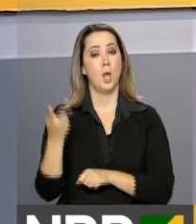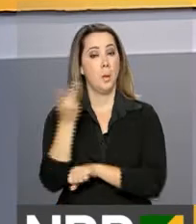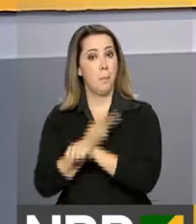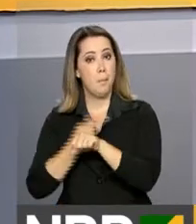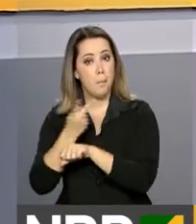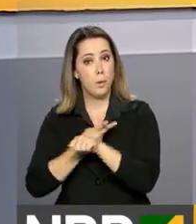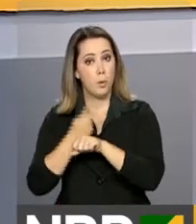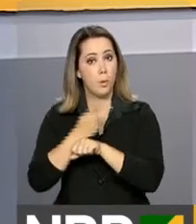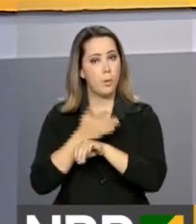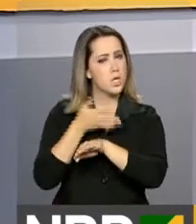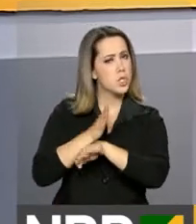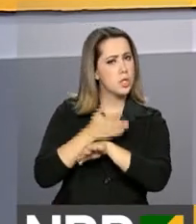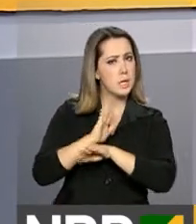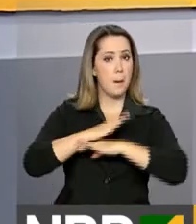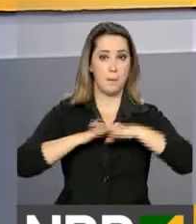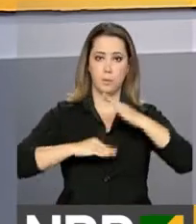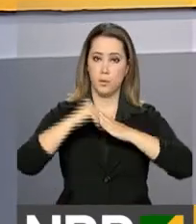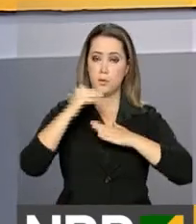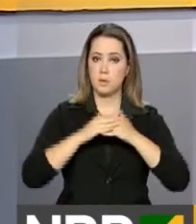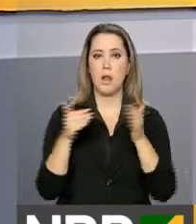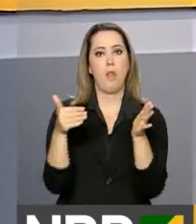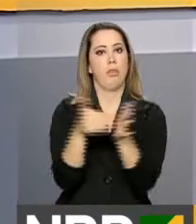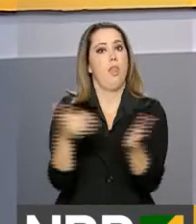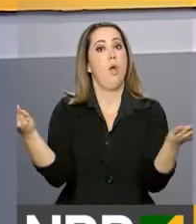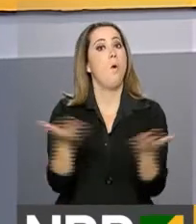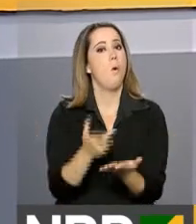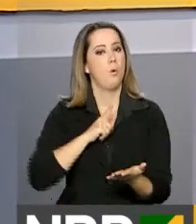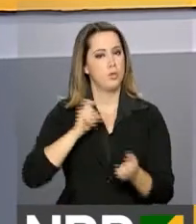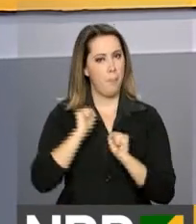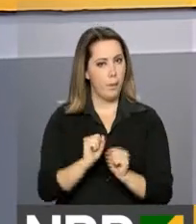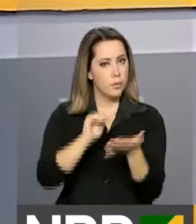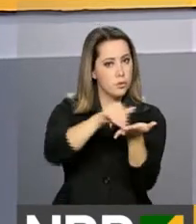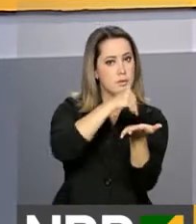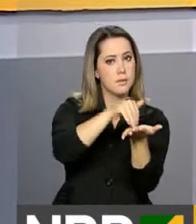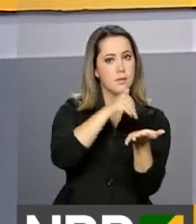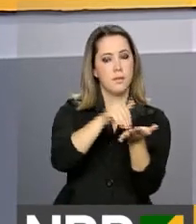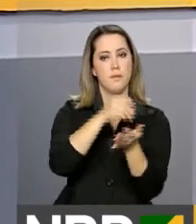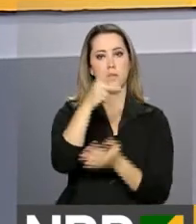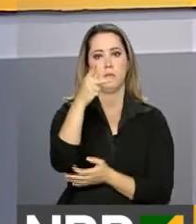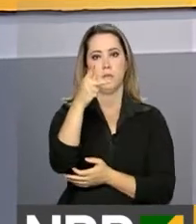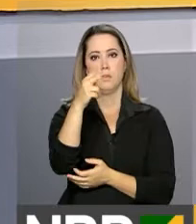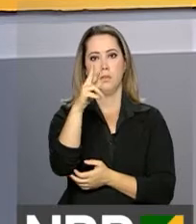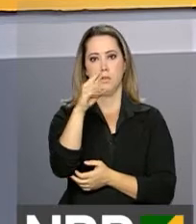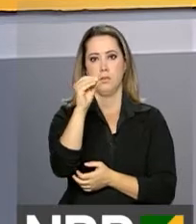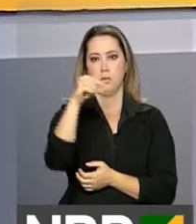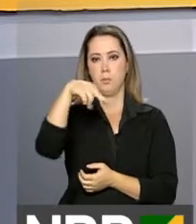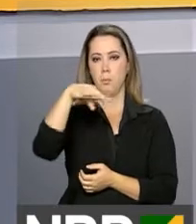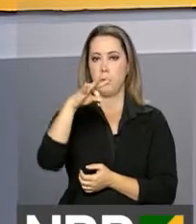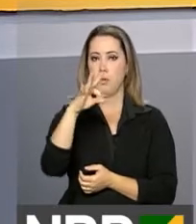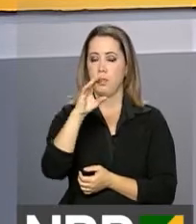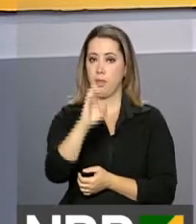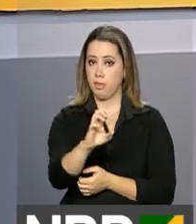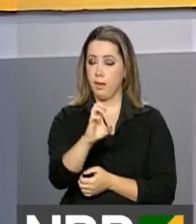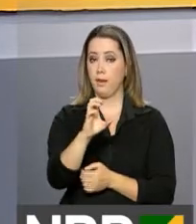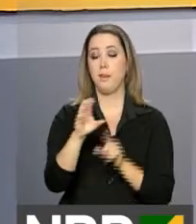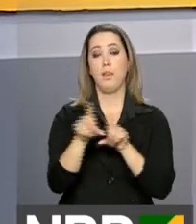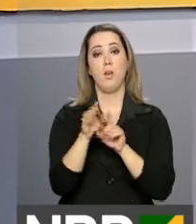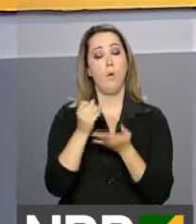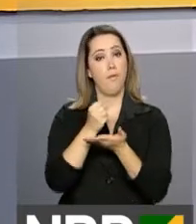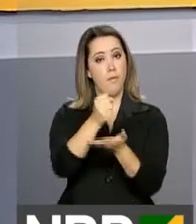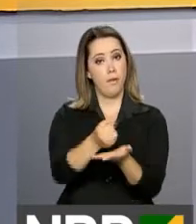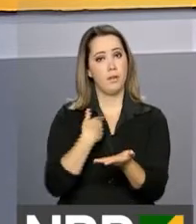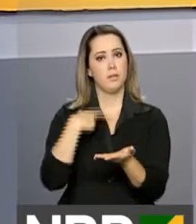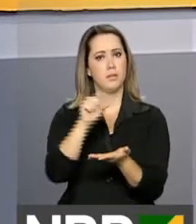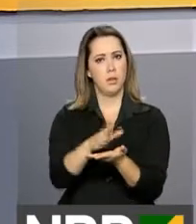procura de formação profissional tem até hoje para se inscrever no Pronatec Oferta Voluntária. O programa oferece cursos de formação